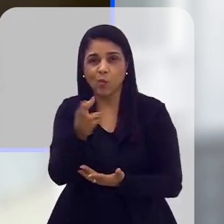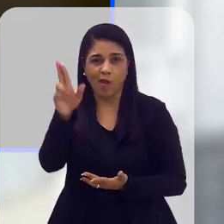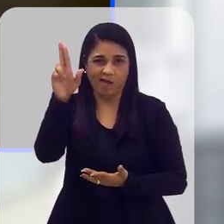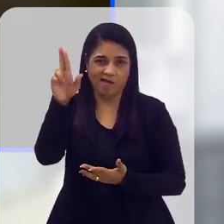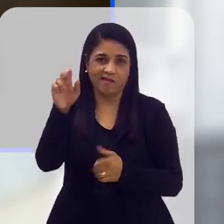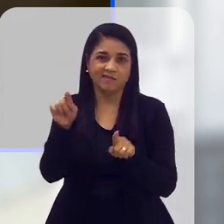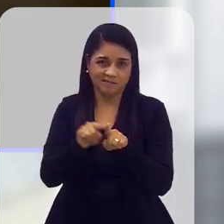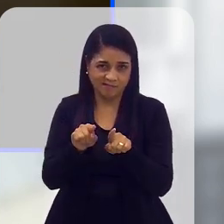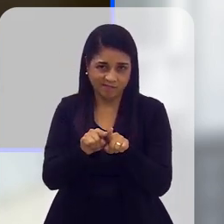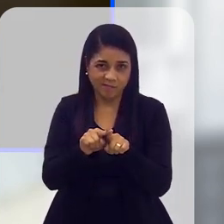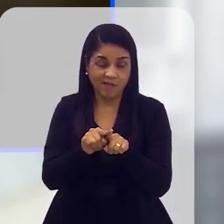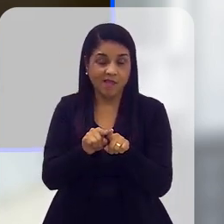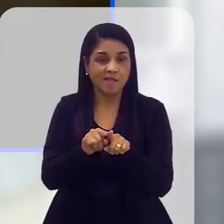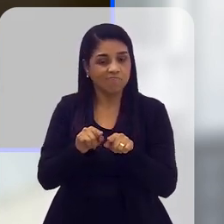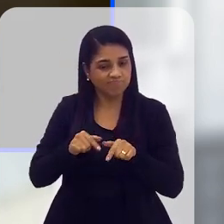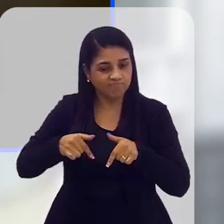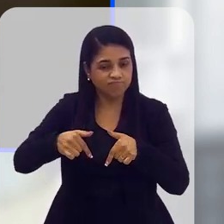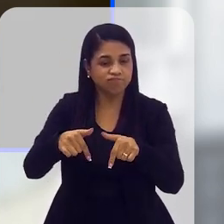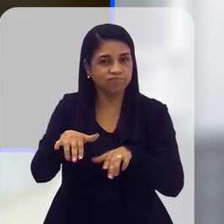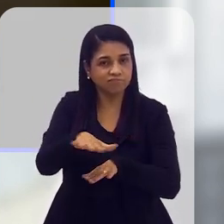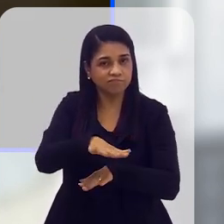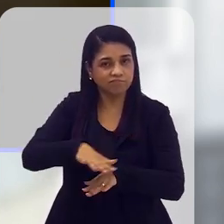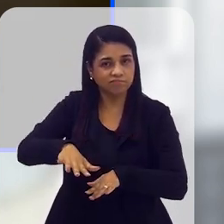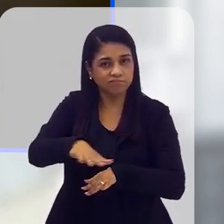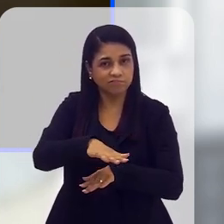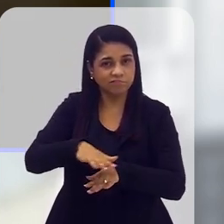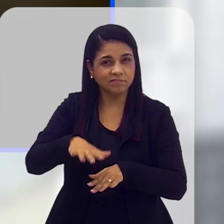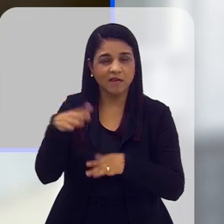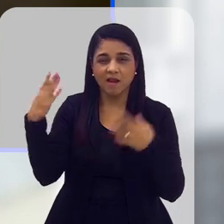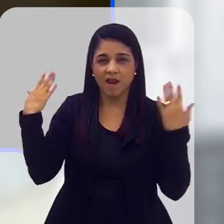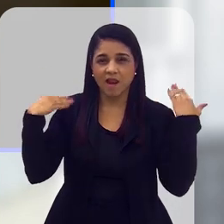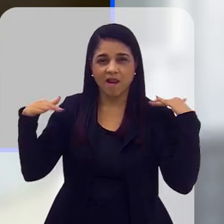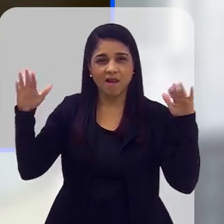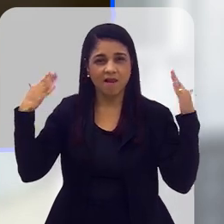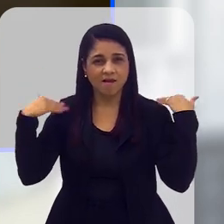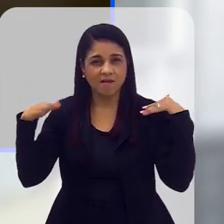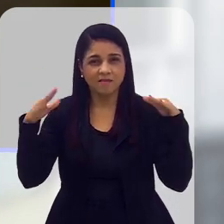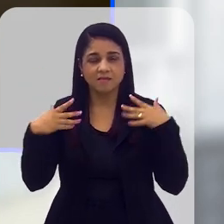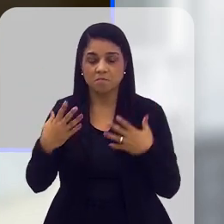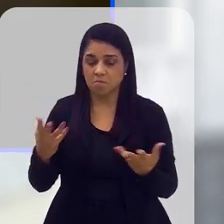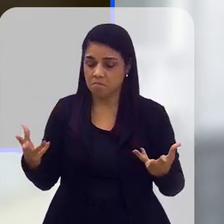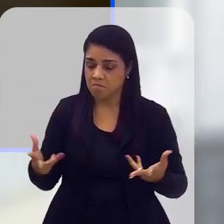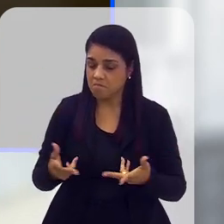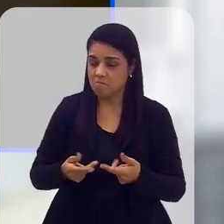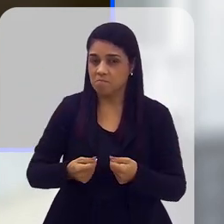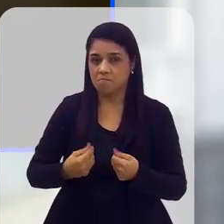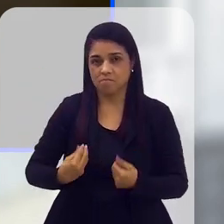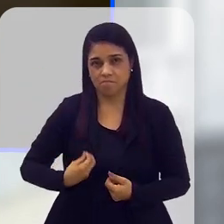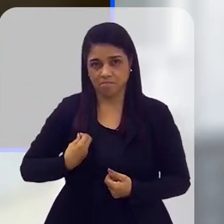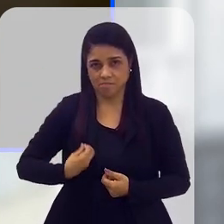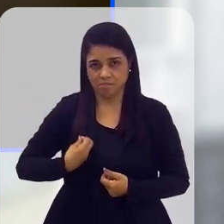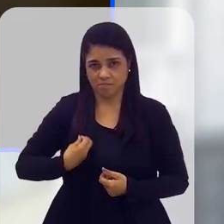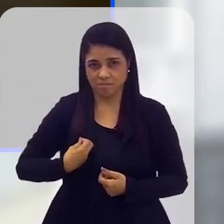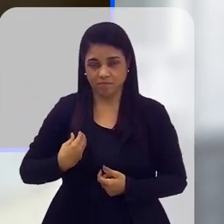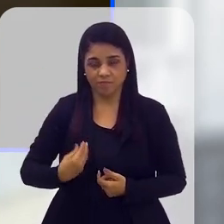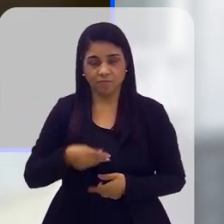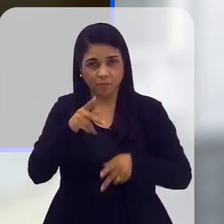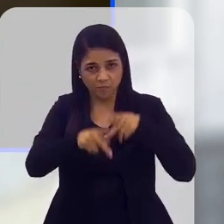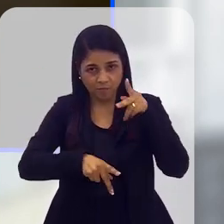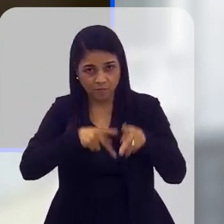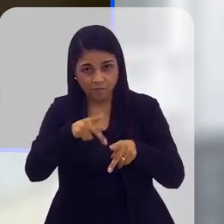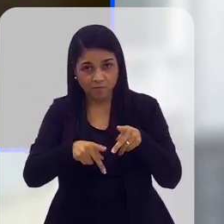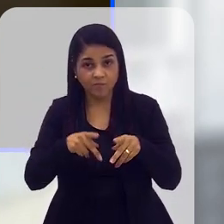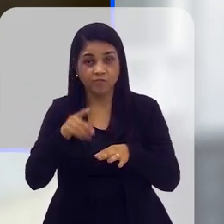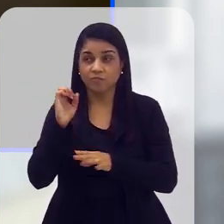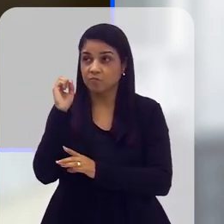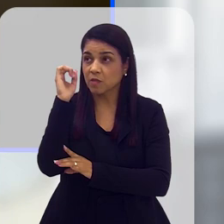quanto áreas realmente que funcionem como áreas de lazer mesmo, de melhoria da qualidade de vida da população. A arborização urbana também